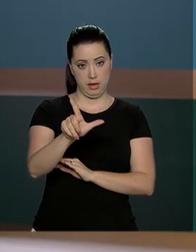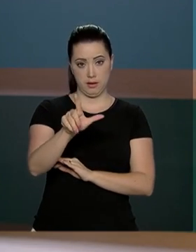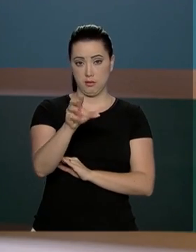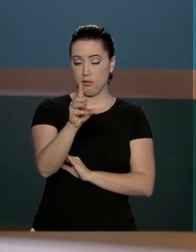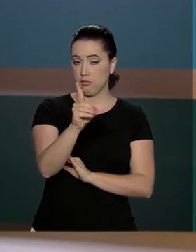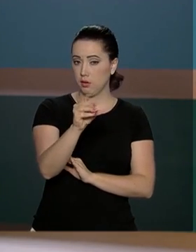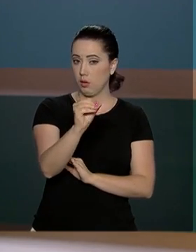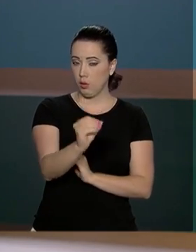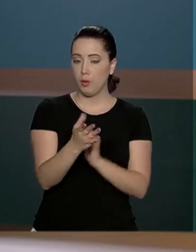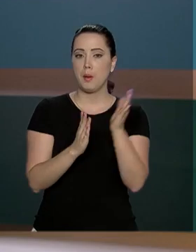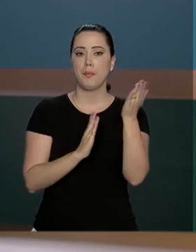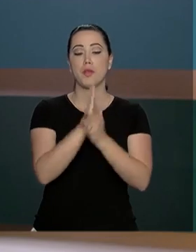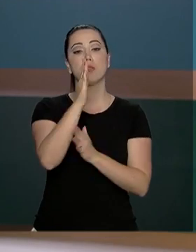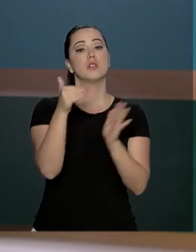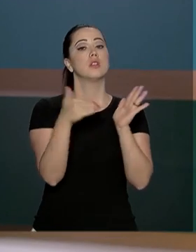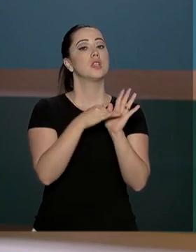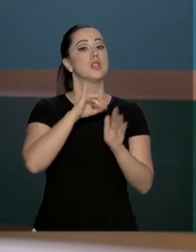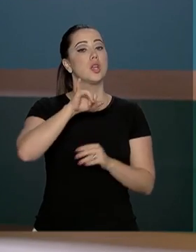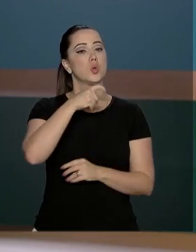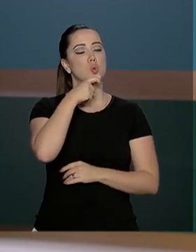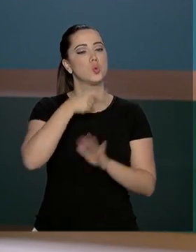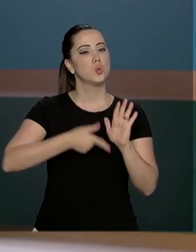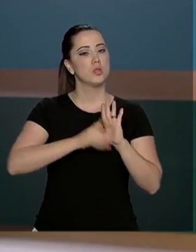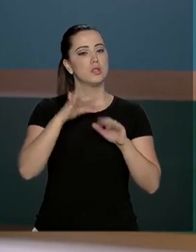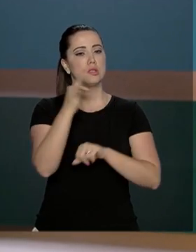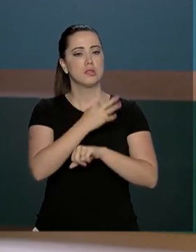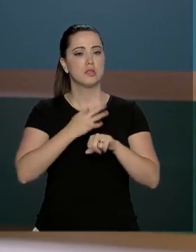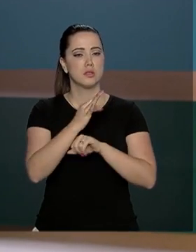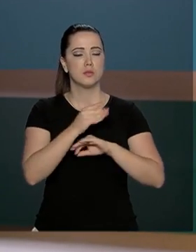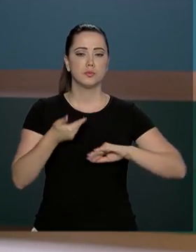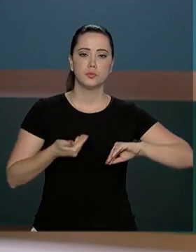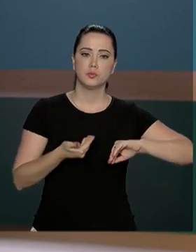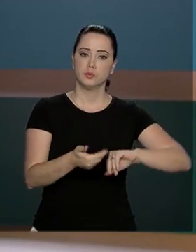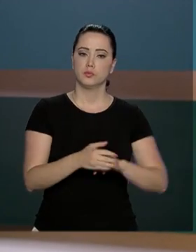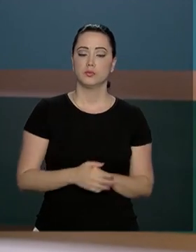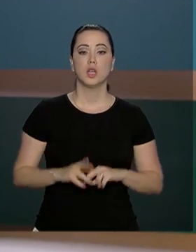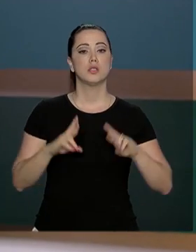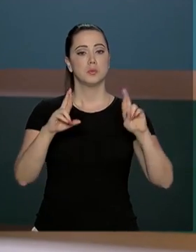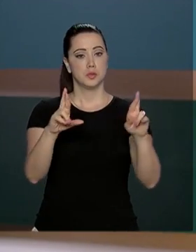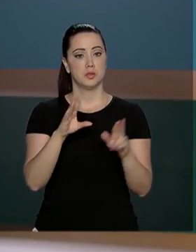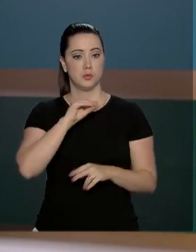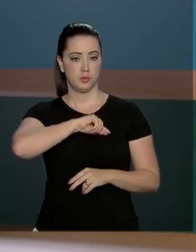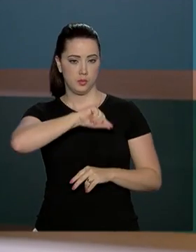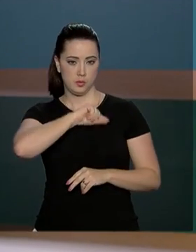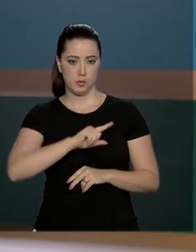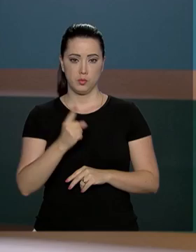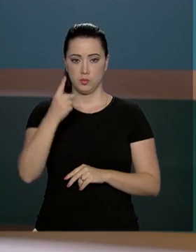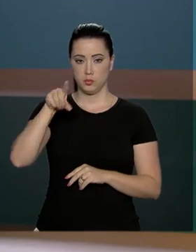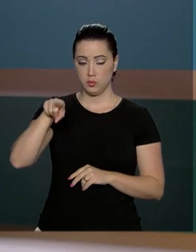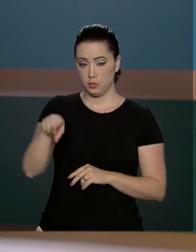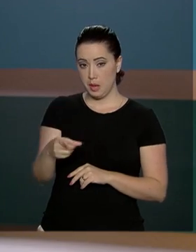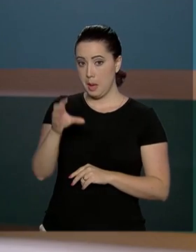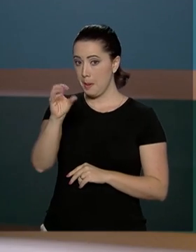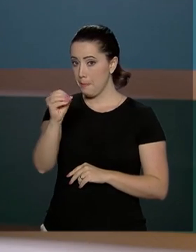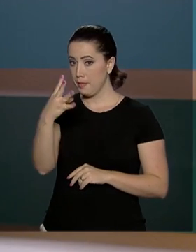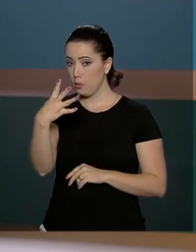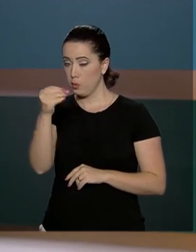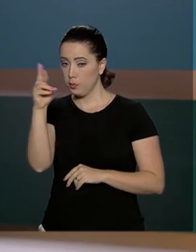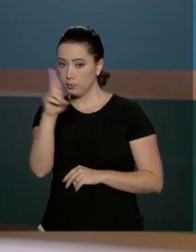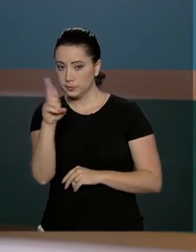precisa ser aprovada até julho, antes das férias parlamentares. A estimativa do salário mínimo é de R$.040.